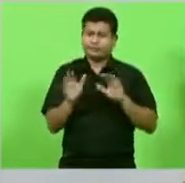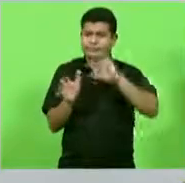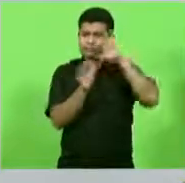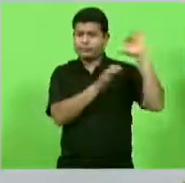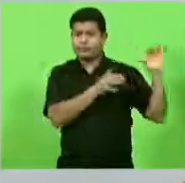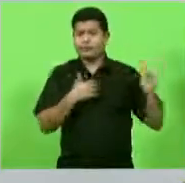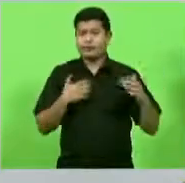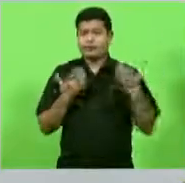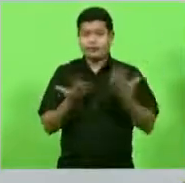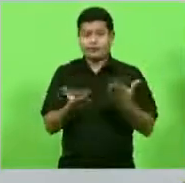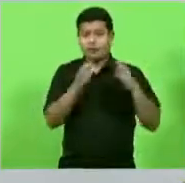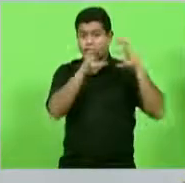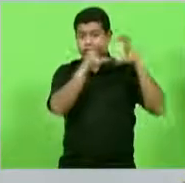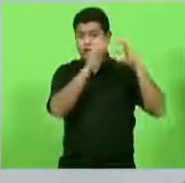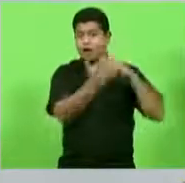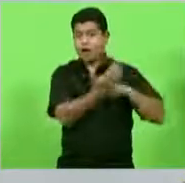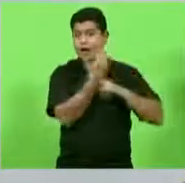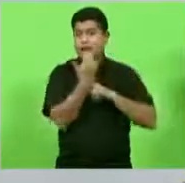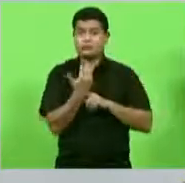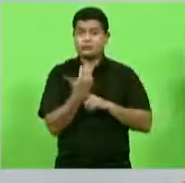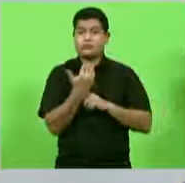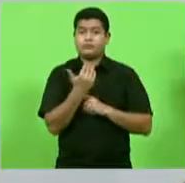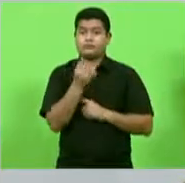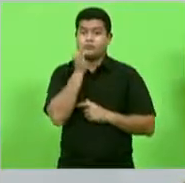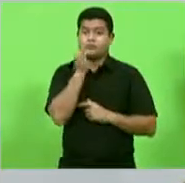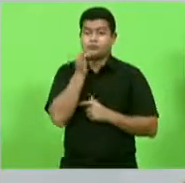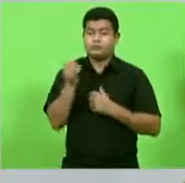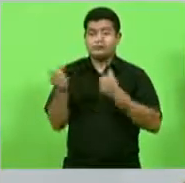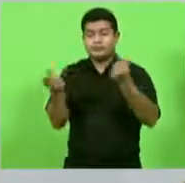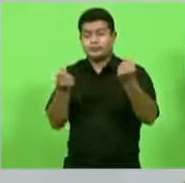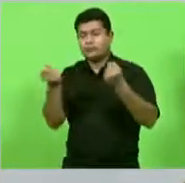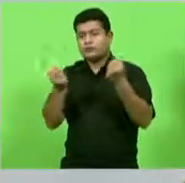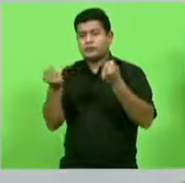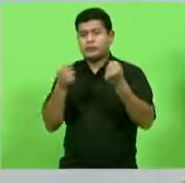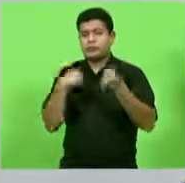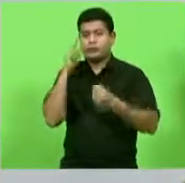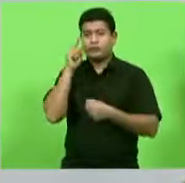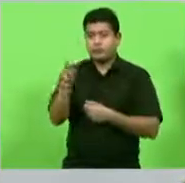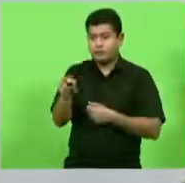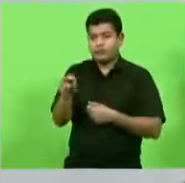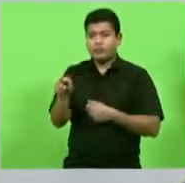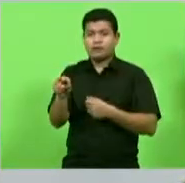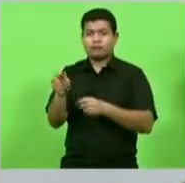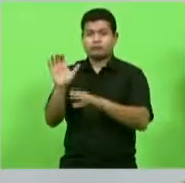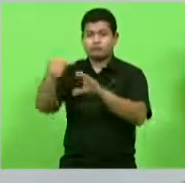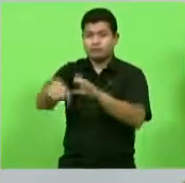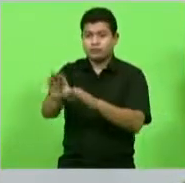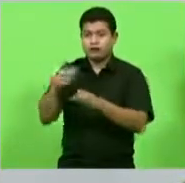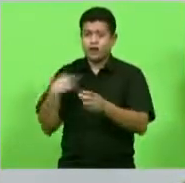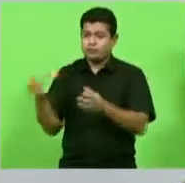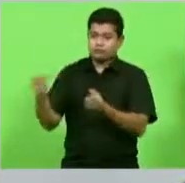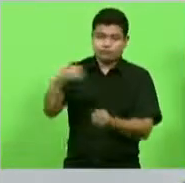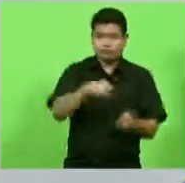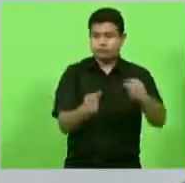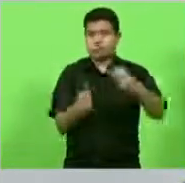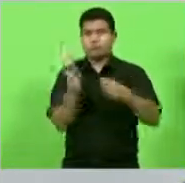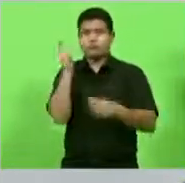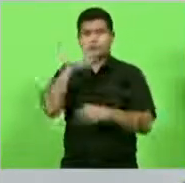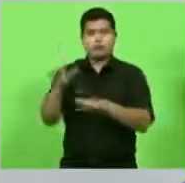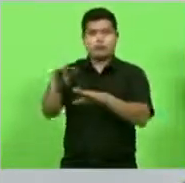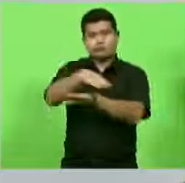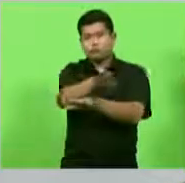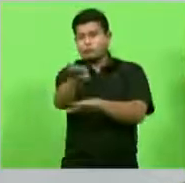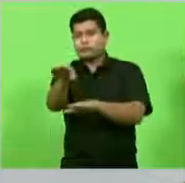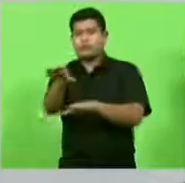reptiliano é o que nos faz estar dirigindo por exemplo o carro tem um buraco e você desvia o buraco é o que faz o teu coração